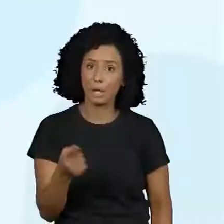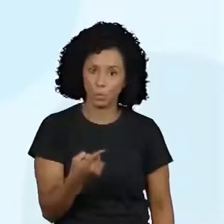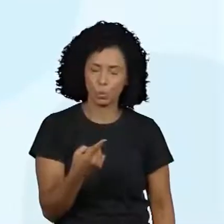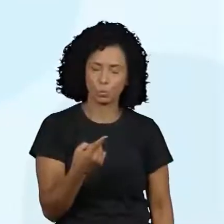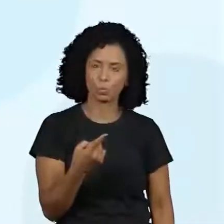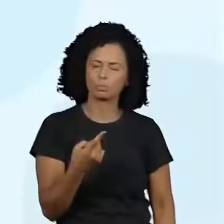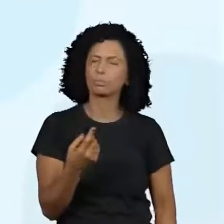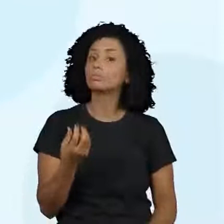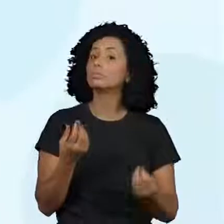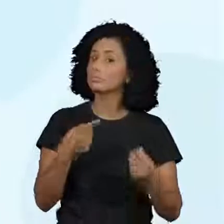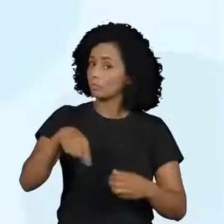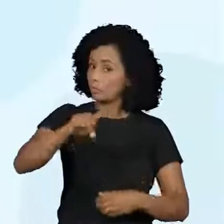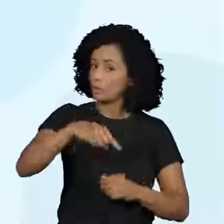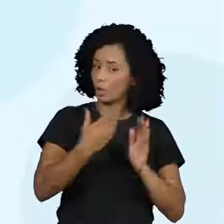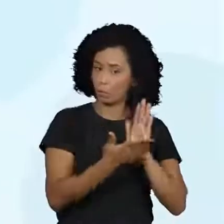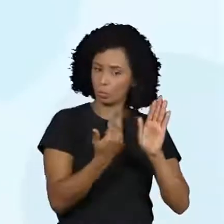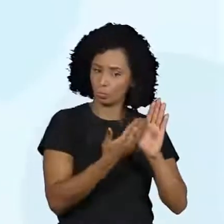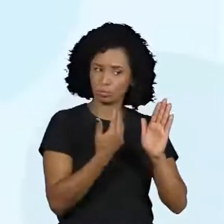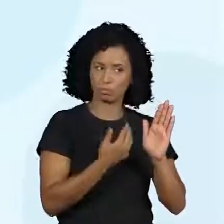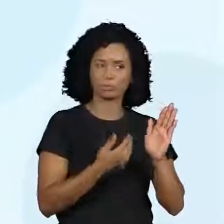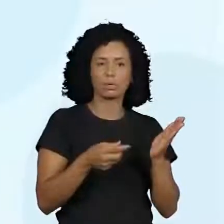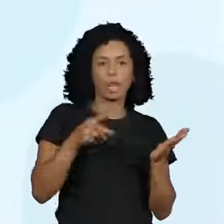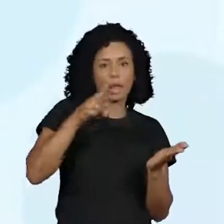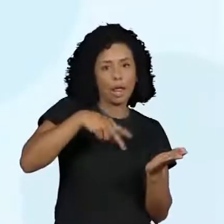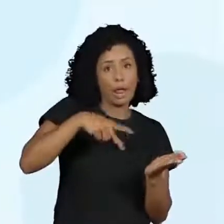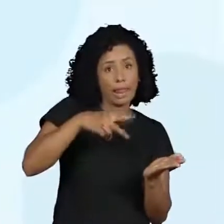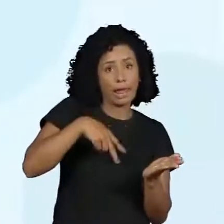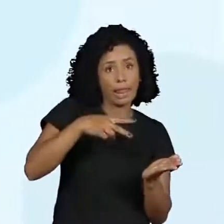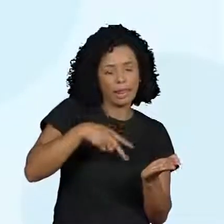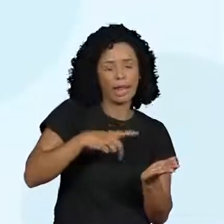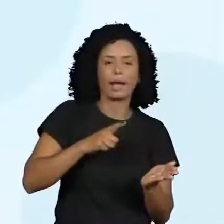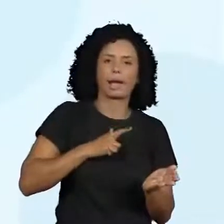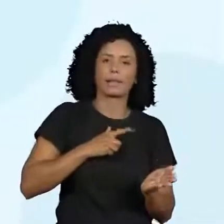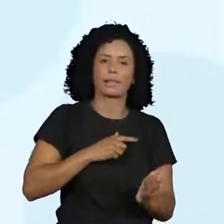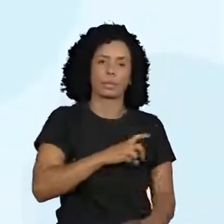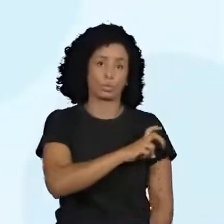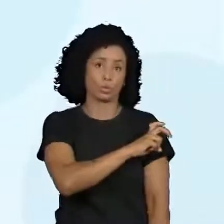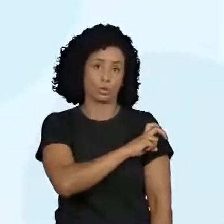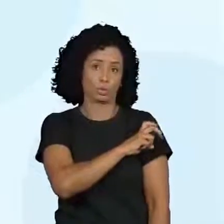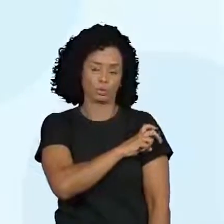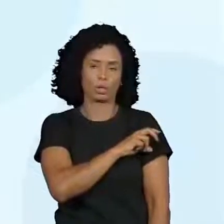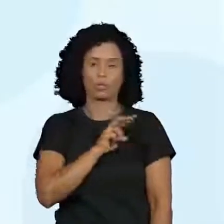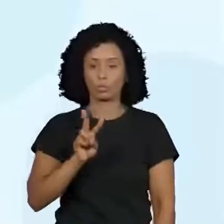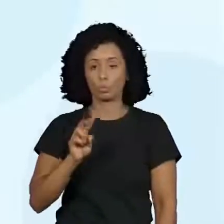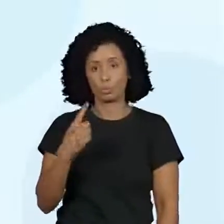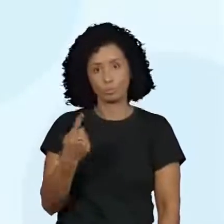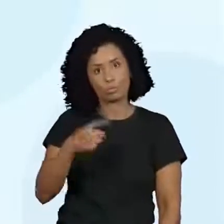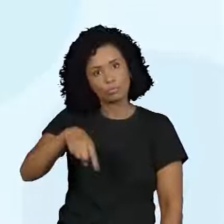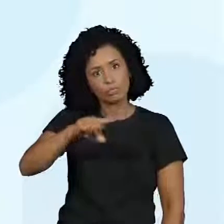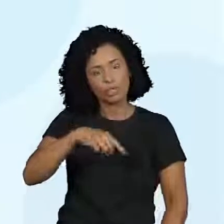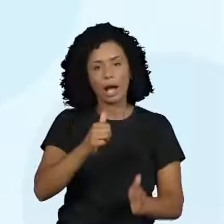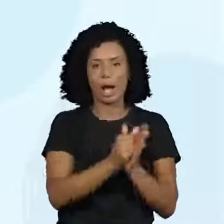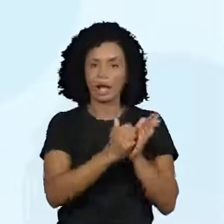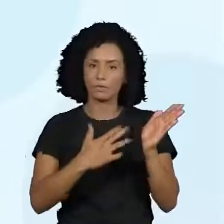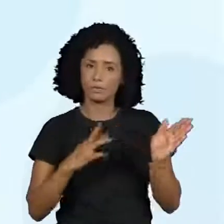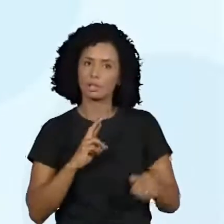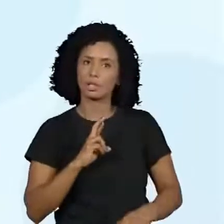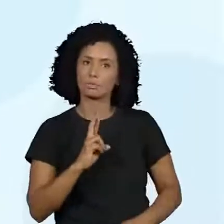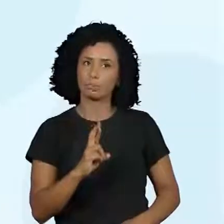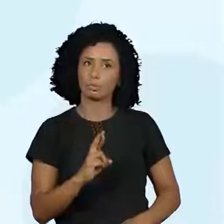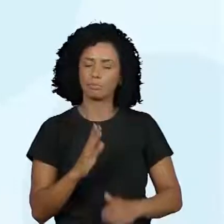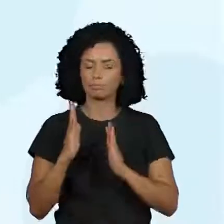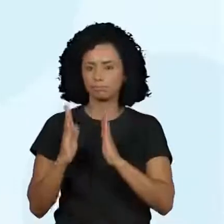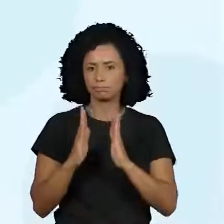No seu livro do quinto ano, no volume um, façam as atividades das sequências